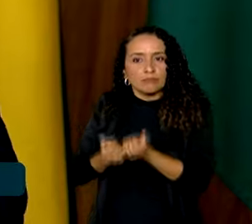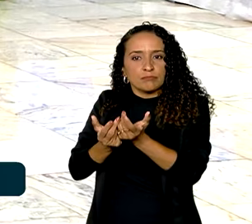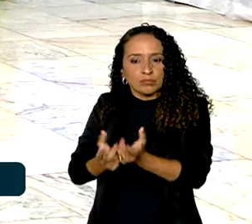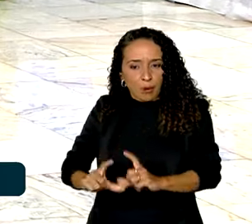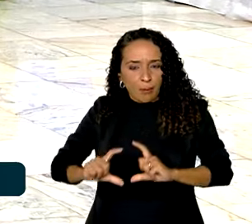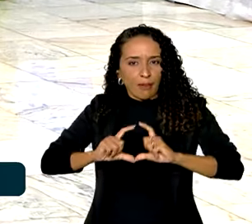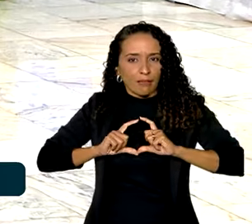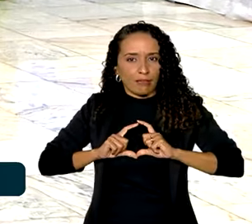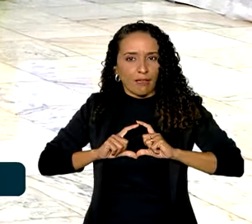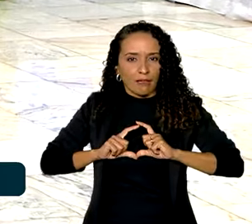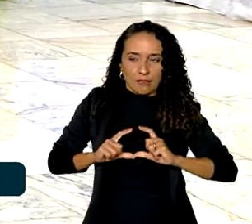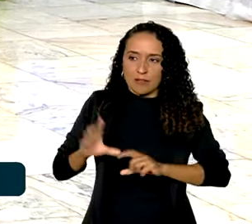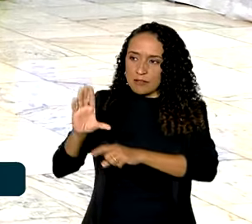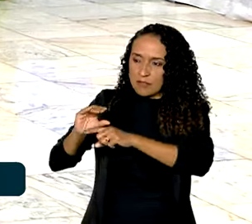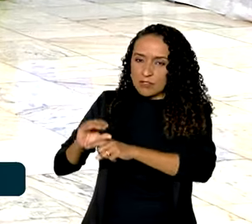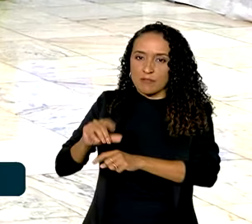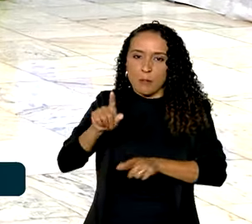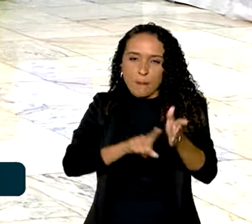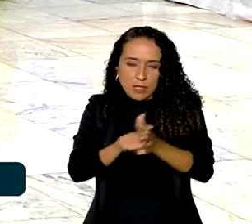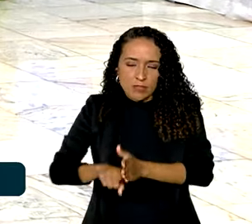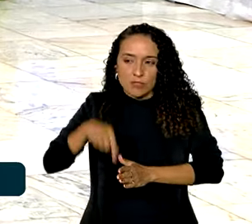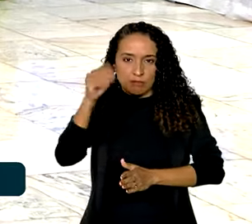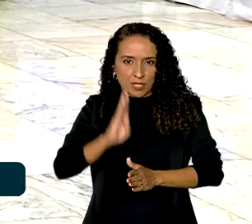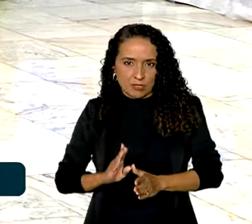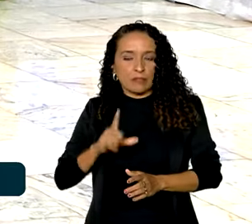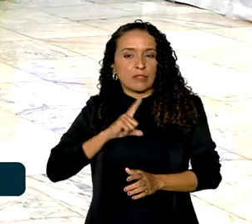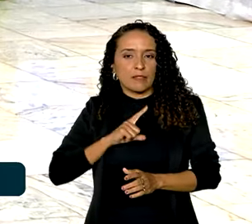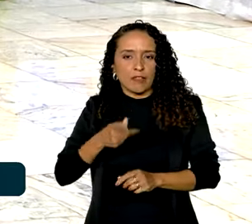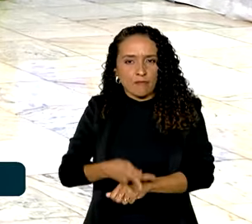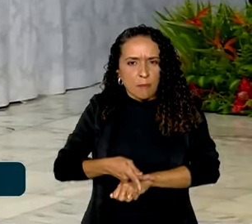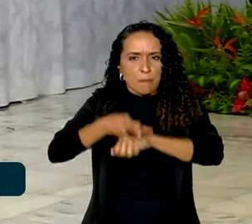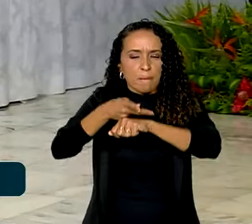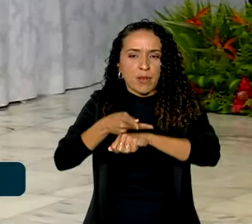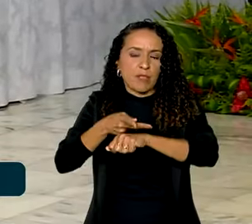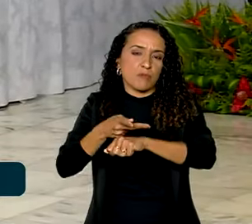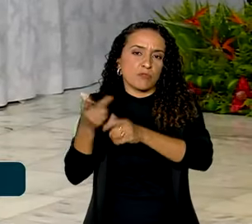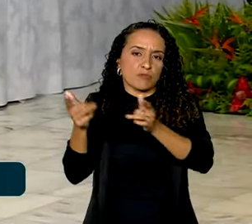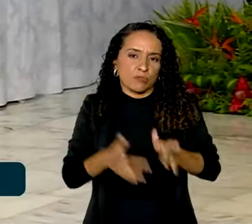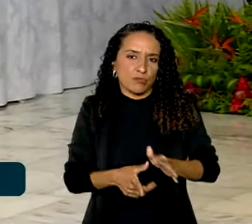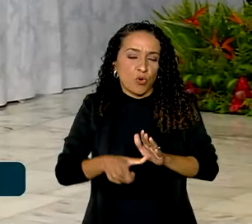do mérito científico aos pesquisadores brasileiros que tiveram o prêmio revogado pelo governo anterior.